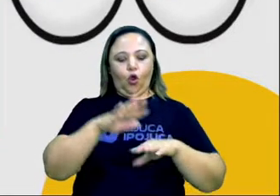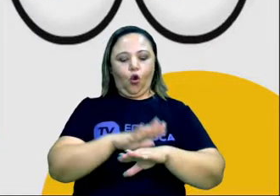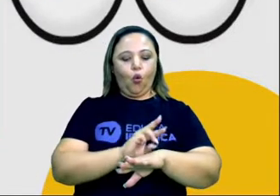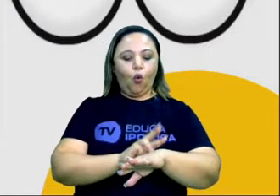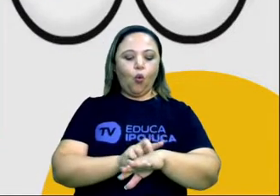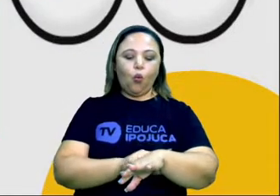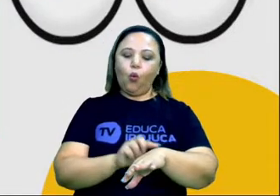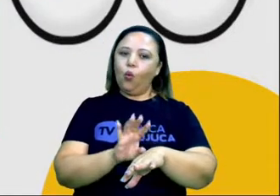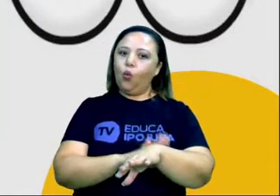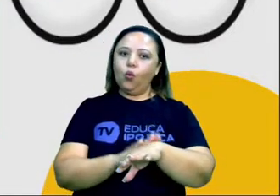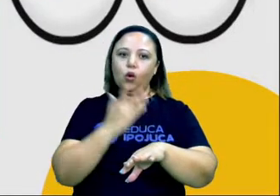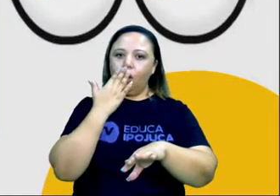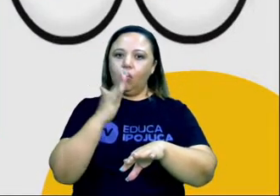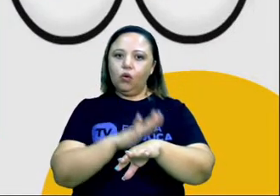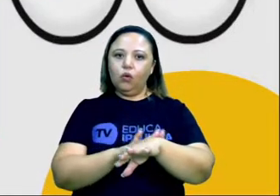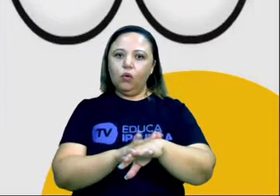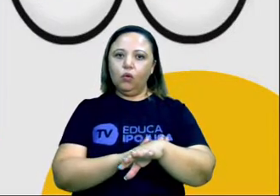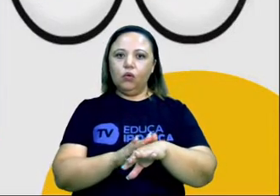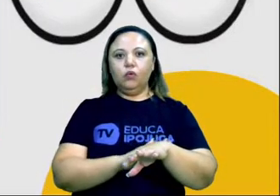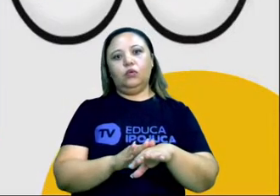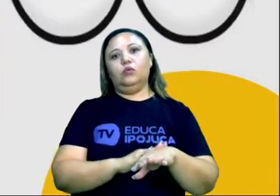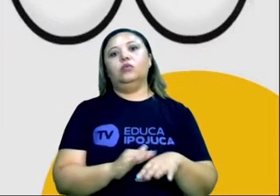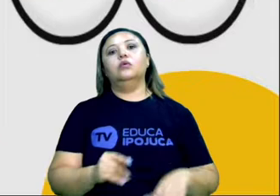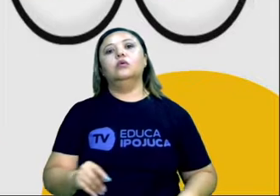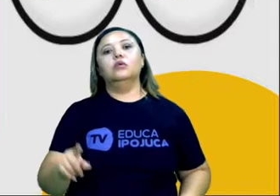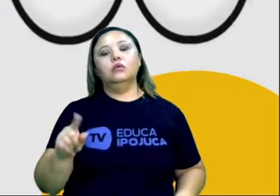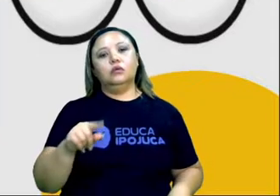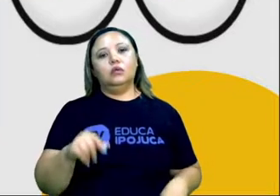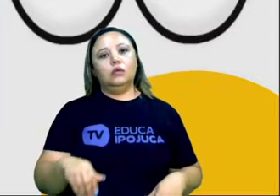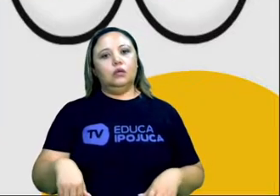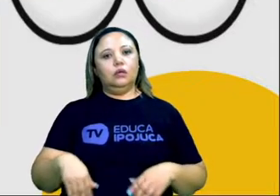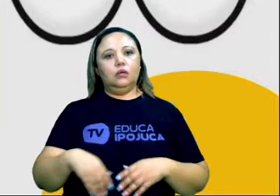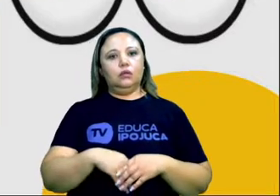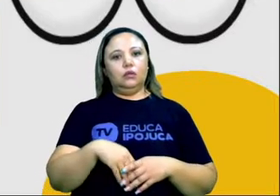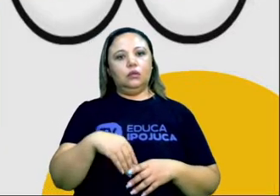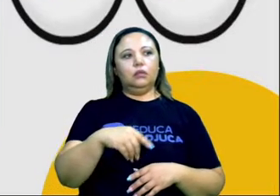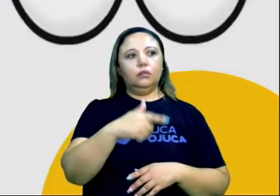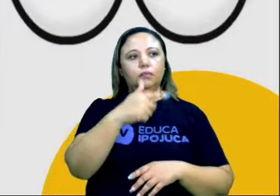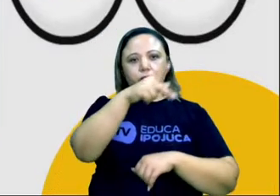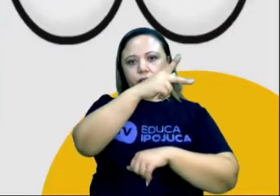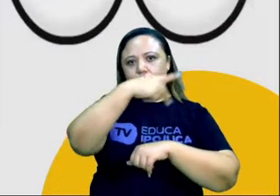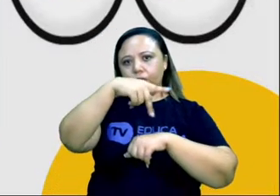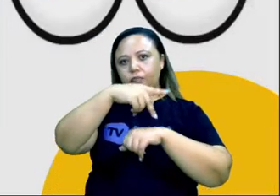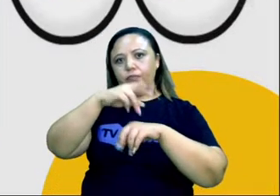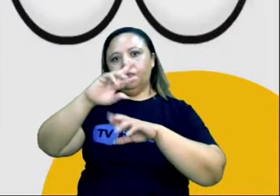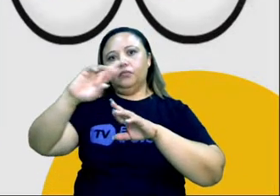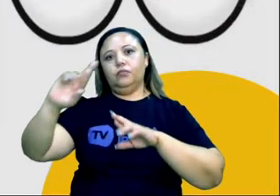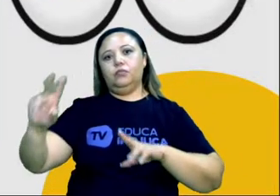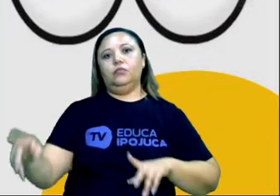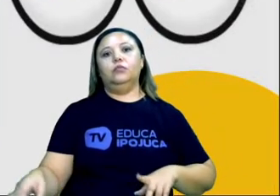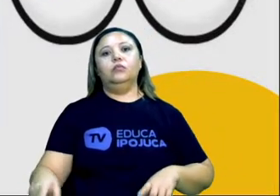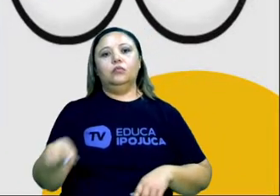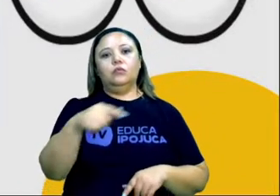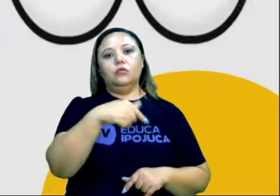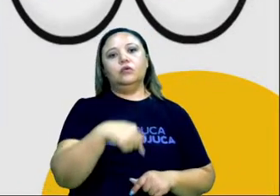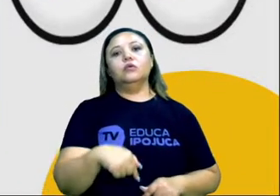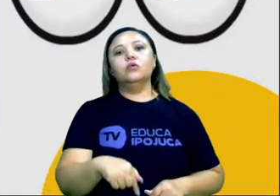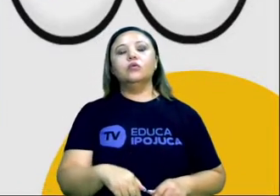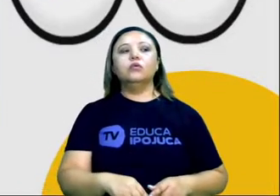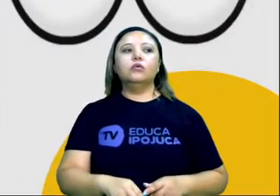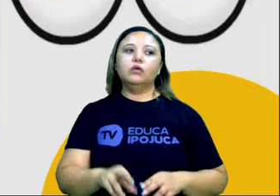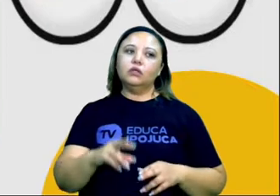gênero, opção sexual, nacionalidade e etc. Esse tipo de discurso parte do ódio ao